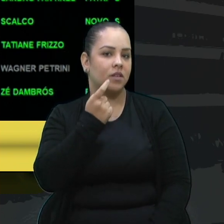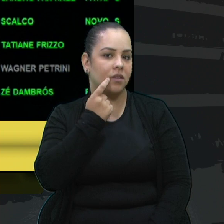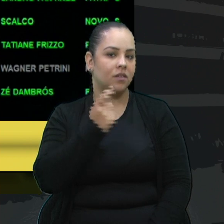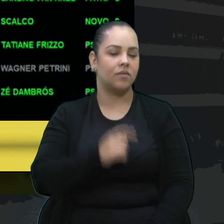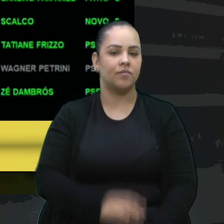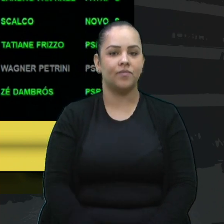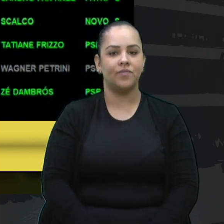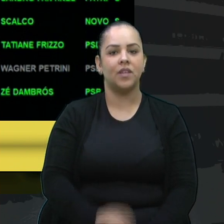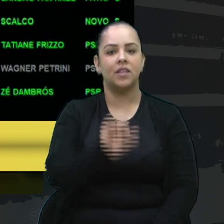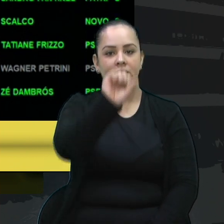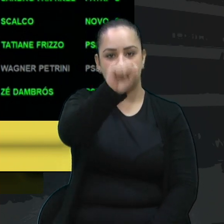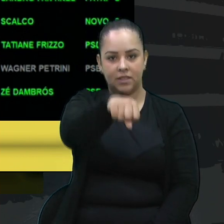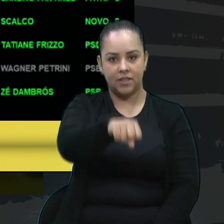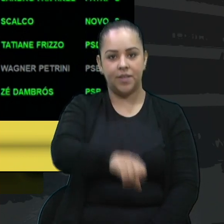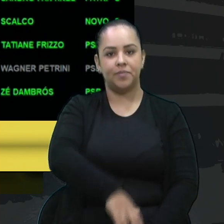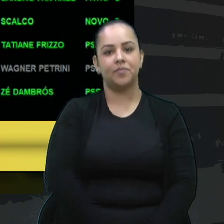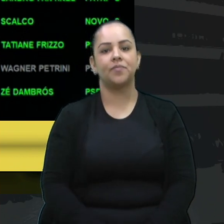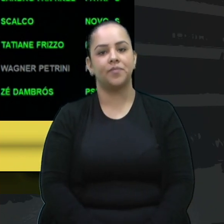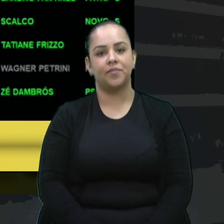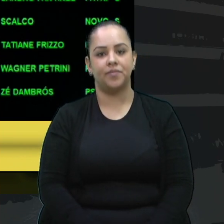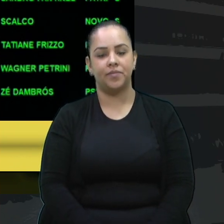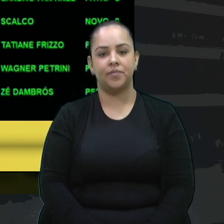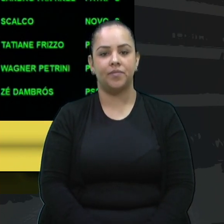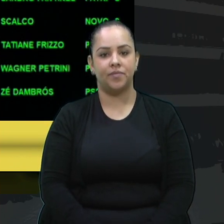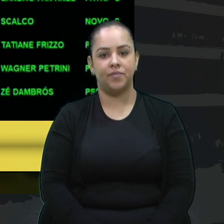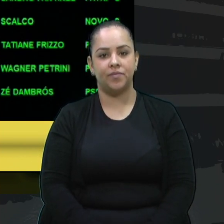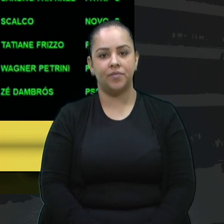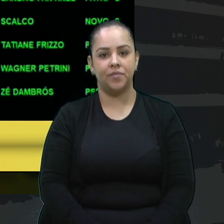Sim, presidente. Votou sim.